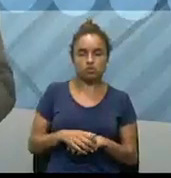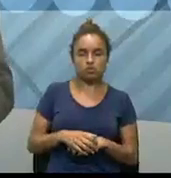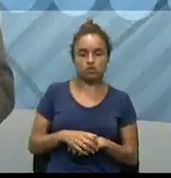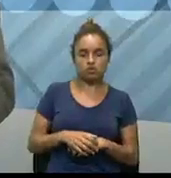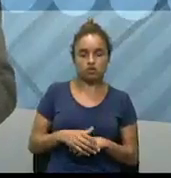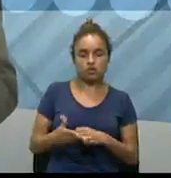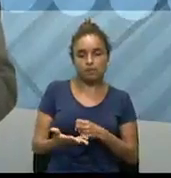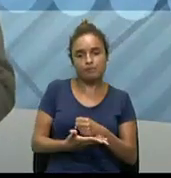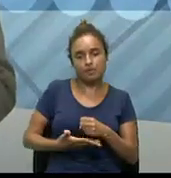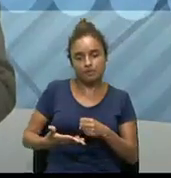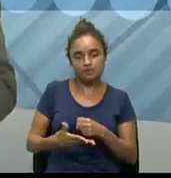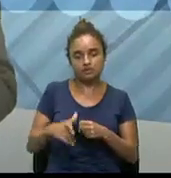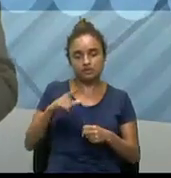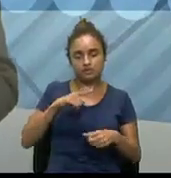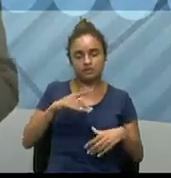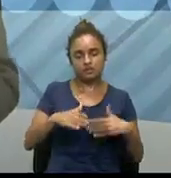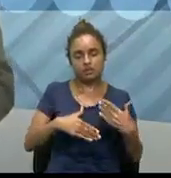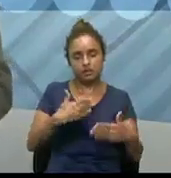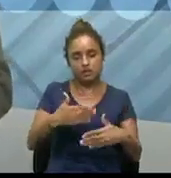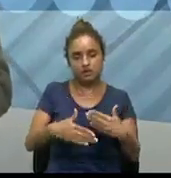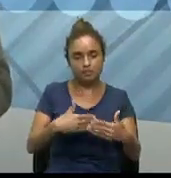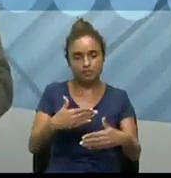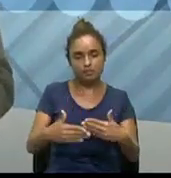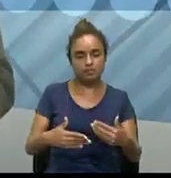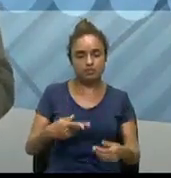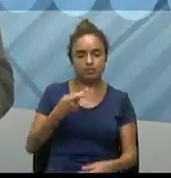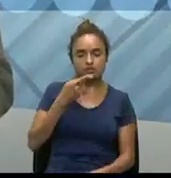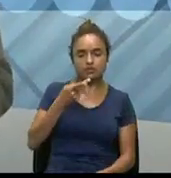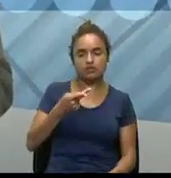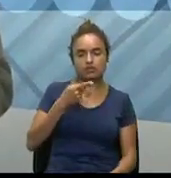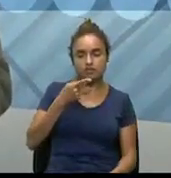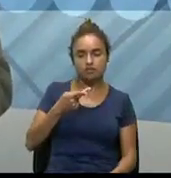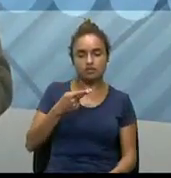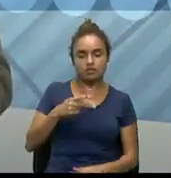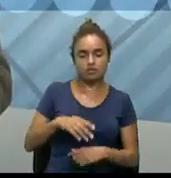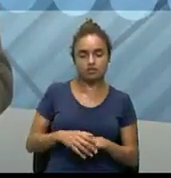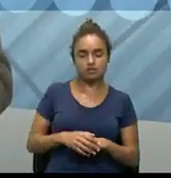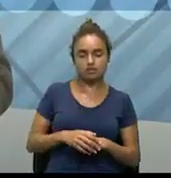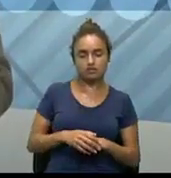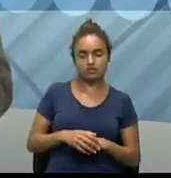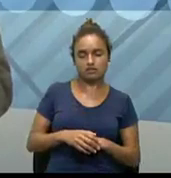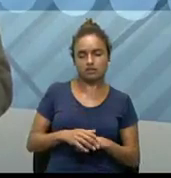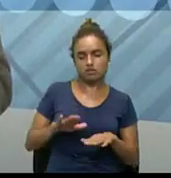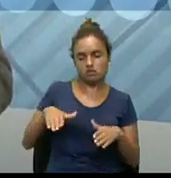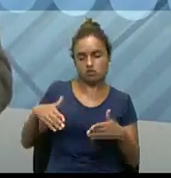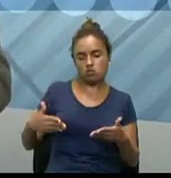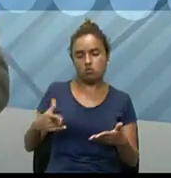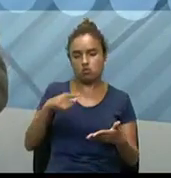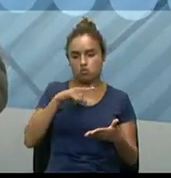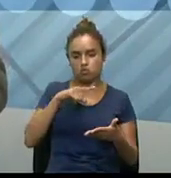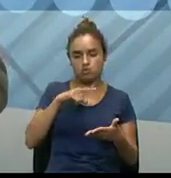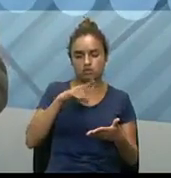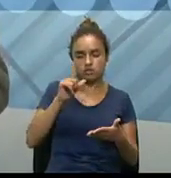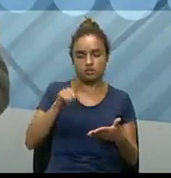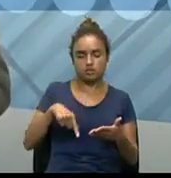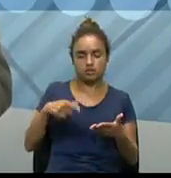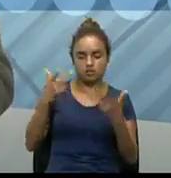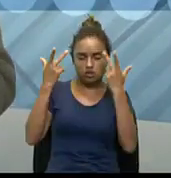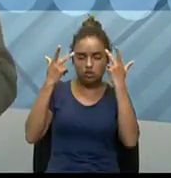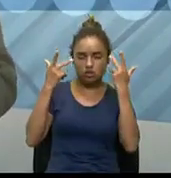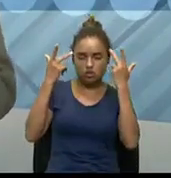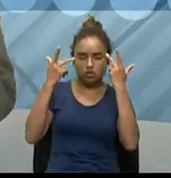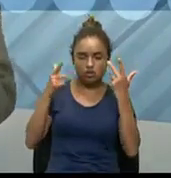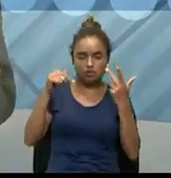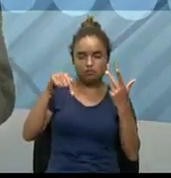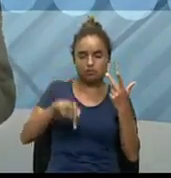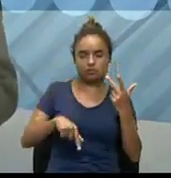a partir daí, existe todo um procedimento que a gente vai falar mais à frente, né, e quando existe um comum acordo de